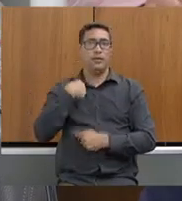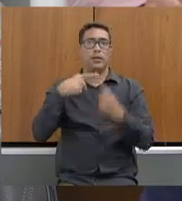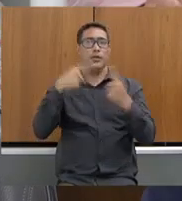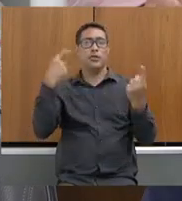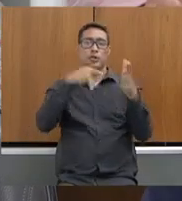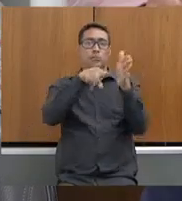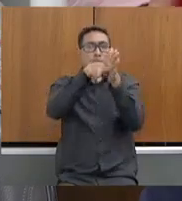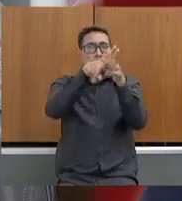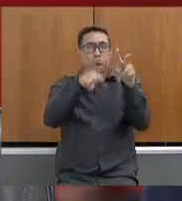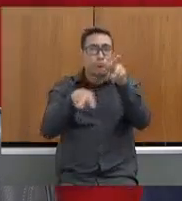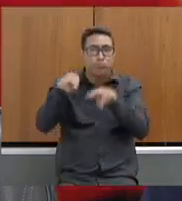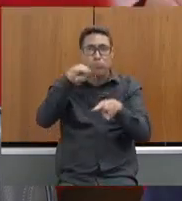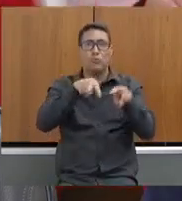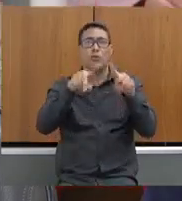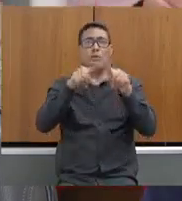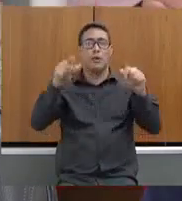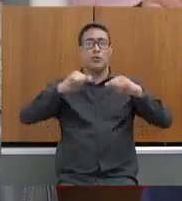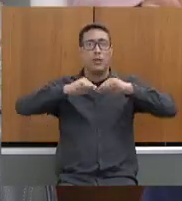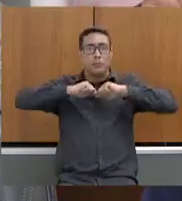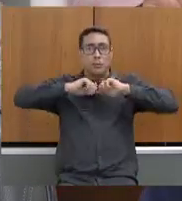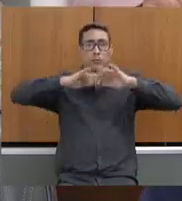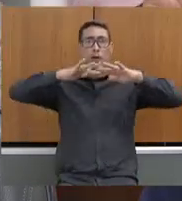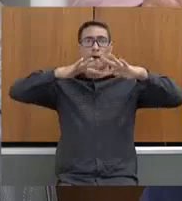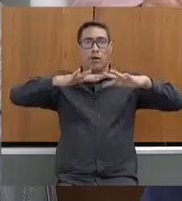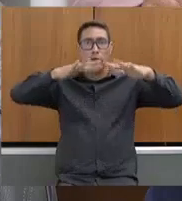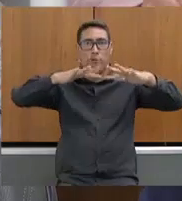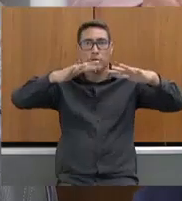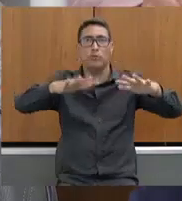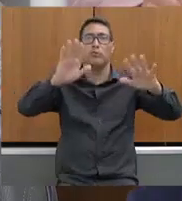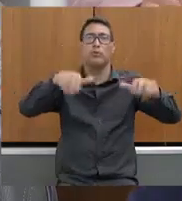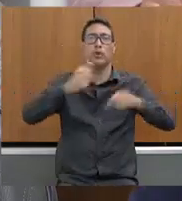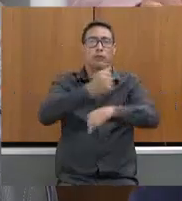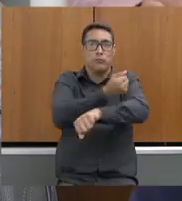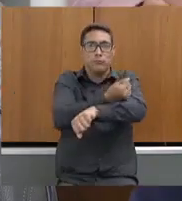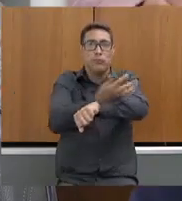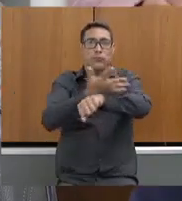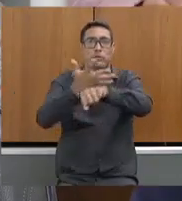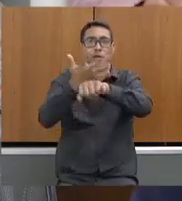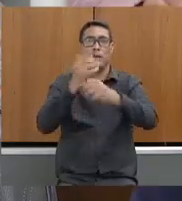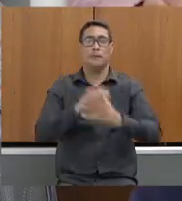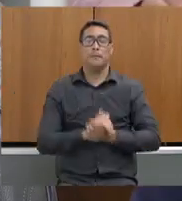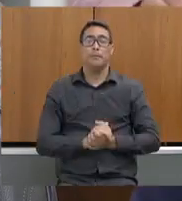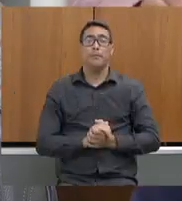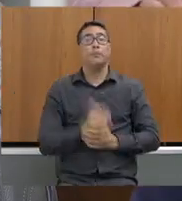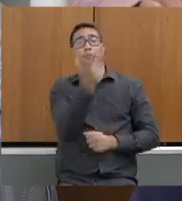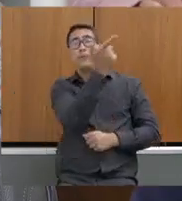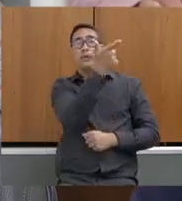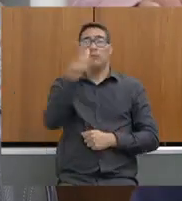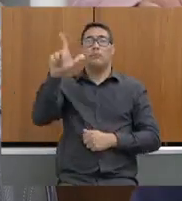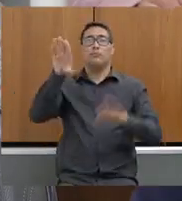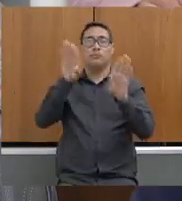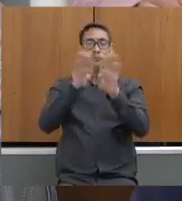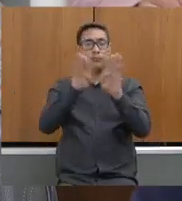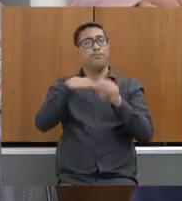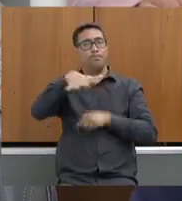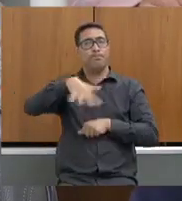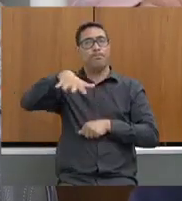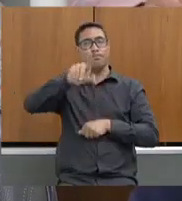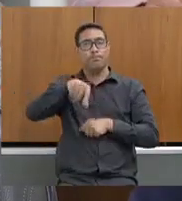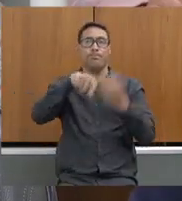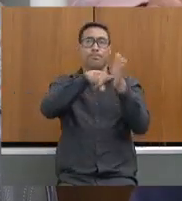do monitoramento da cobertura vegetal. Por favor. Uma outra ação na área de fiscalização.